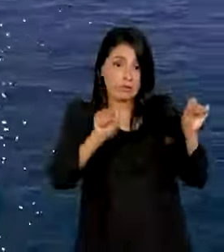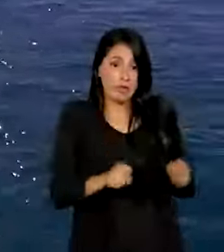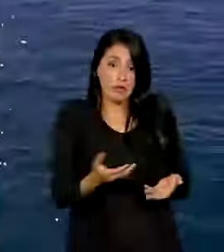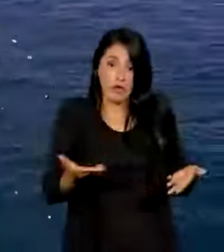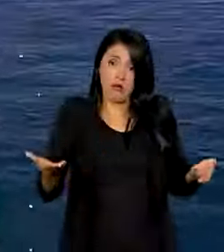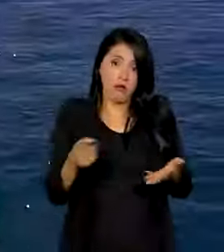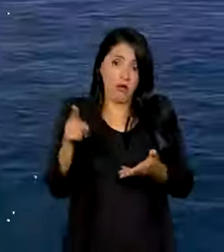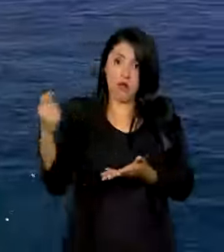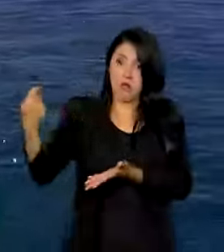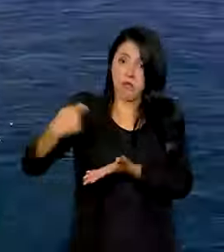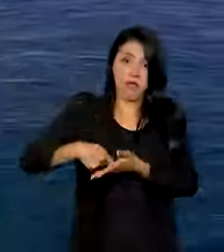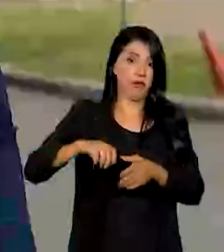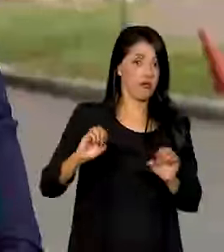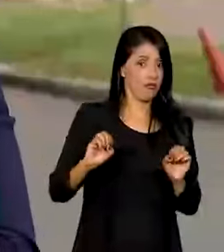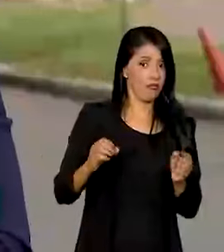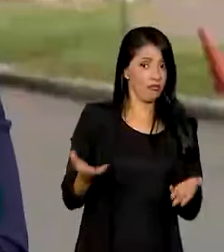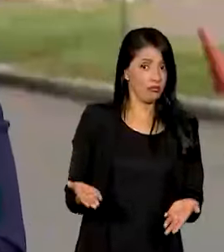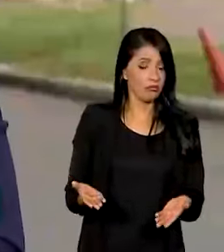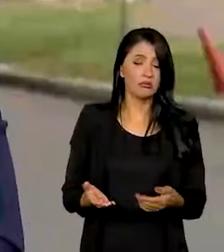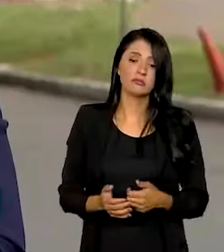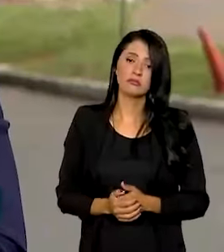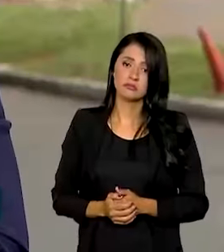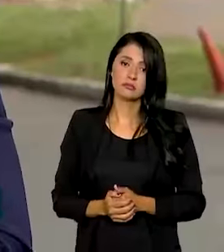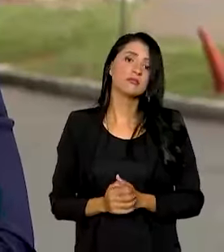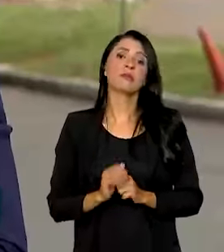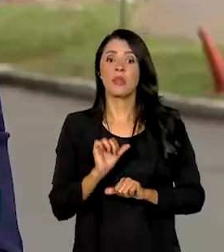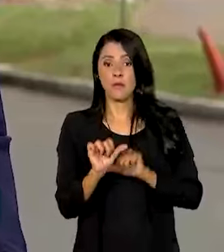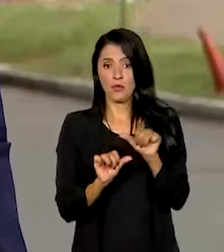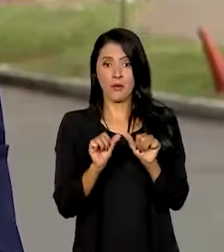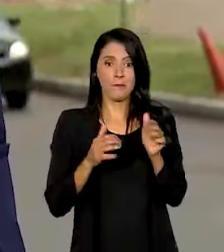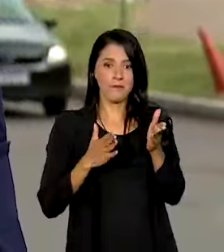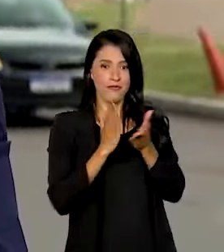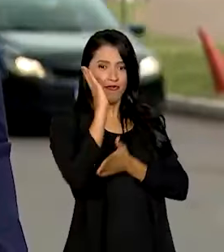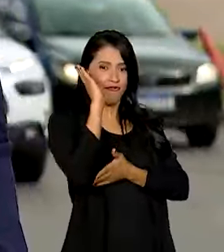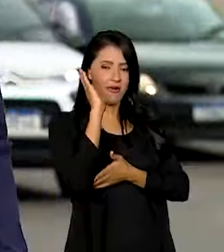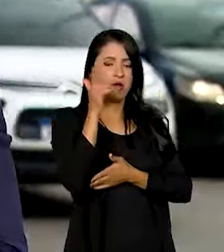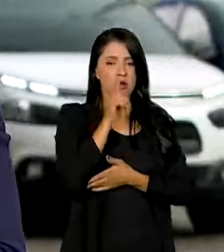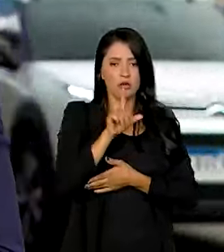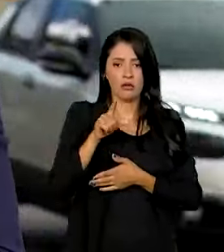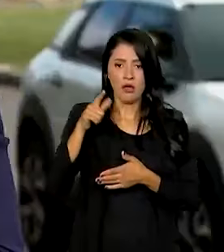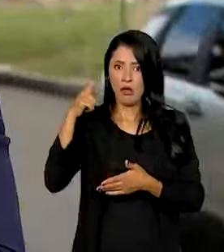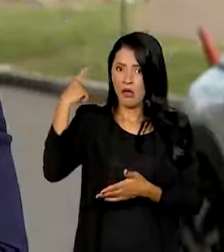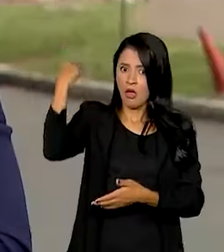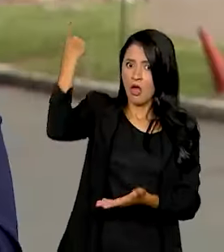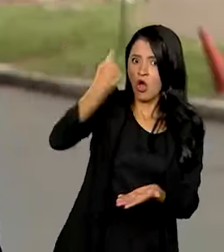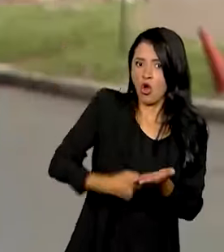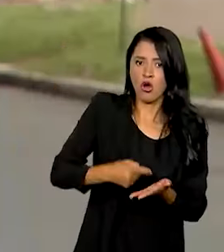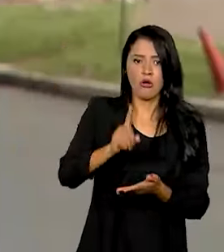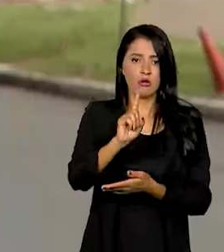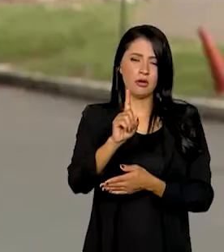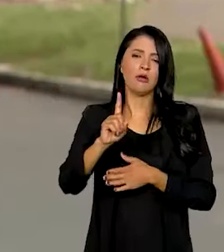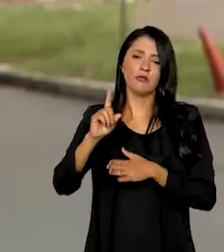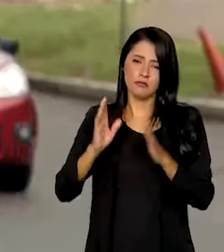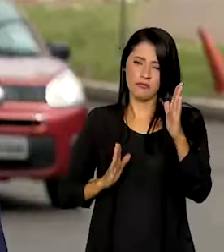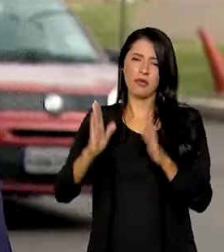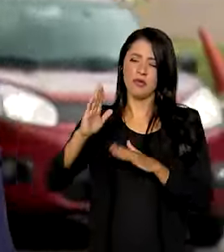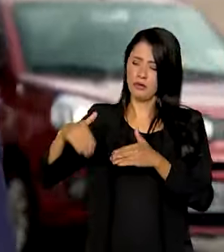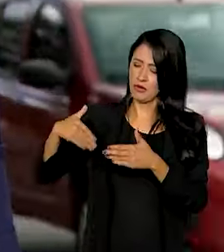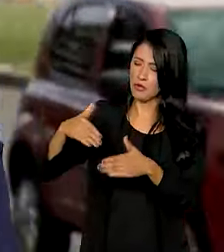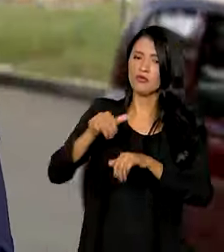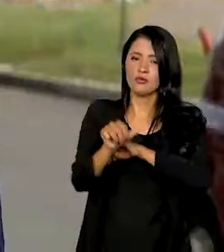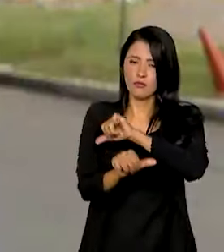veículos não pagam tributos. As mudanças aprovadas não serão implementadas de imediato. Ao longo de um período de